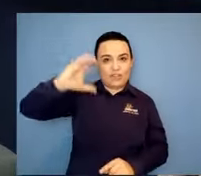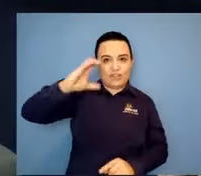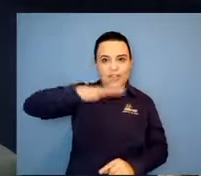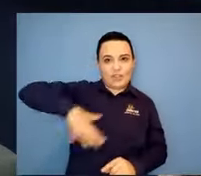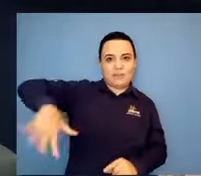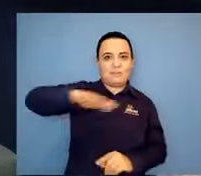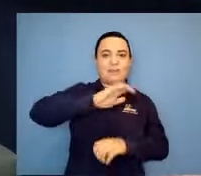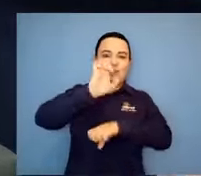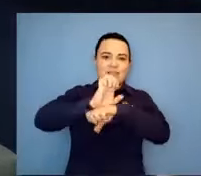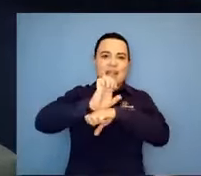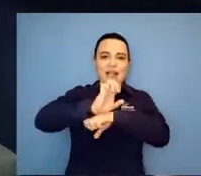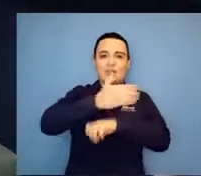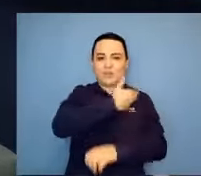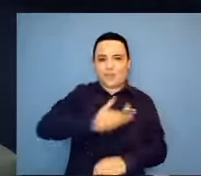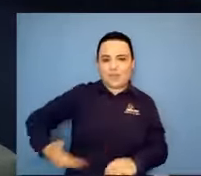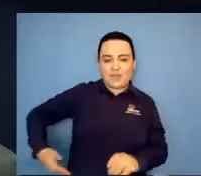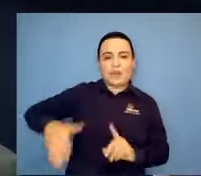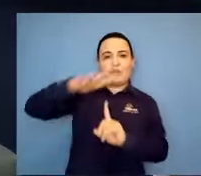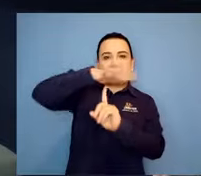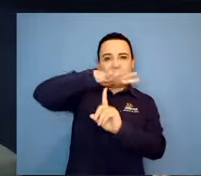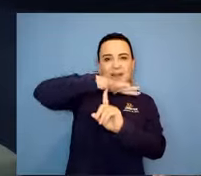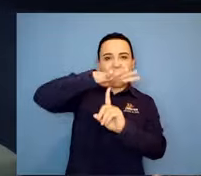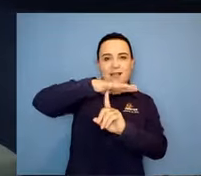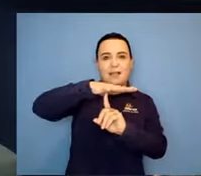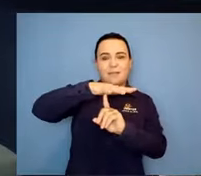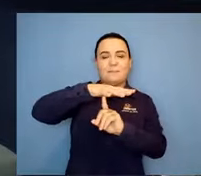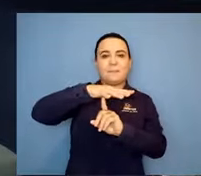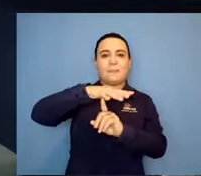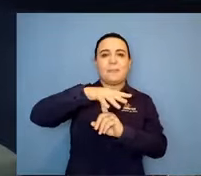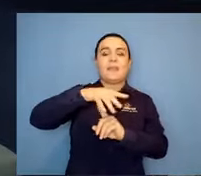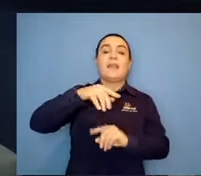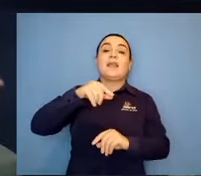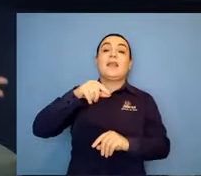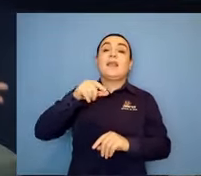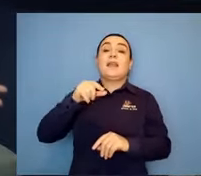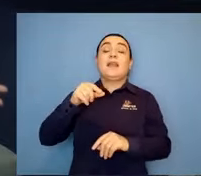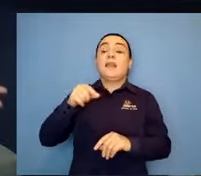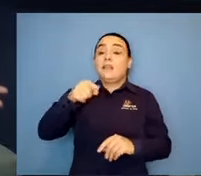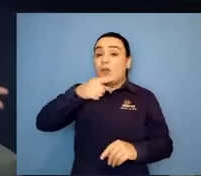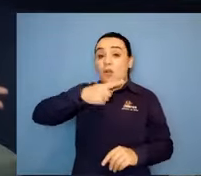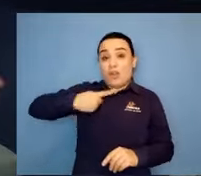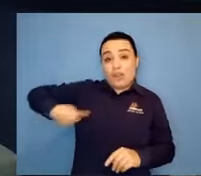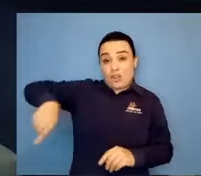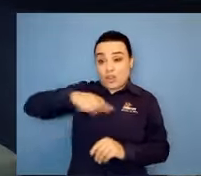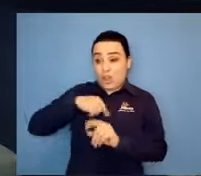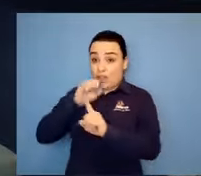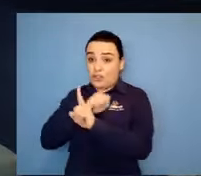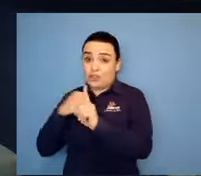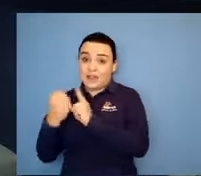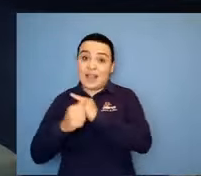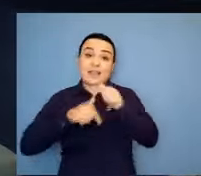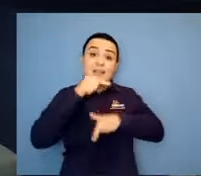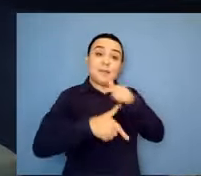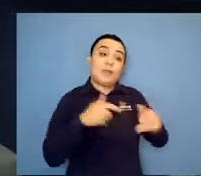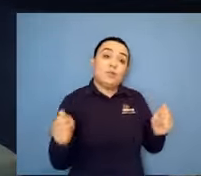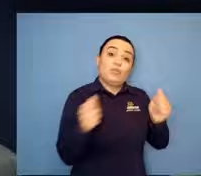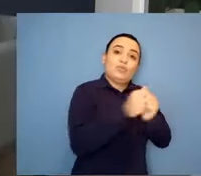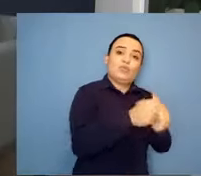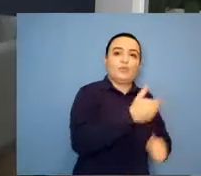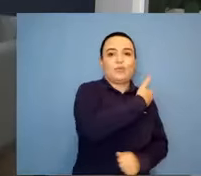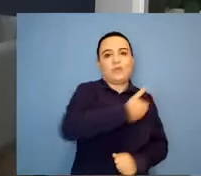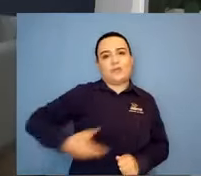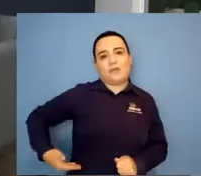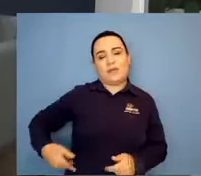é isso. É a sociedade trabalhando junto com o poder público. É isso que tem que acontecer. Exatamente. Sim, claro. As